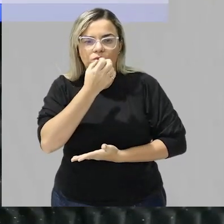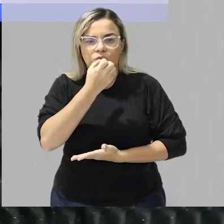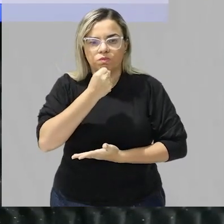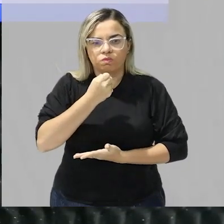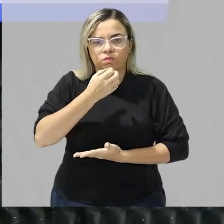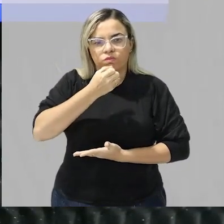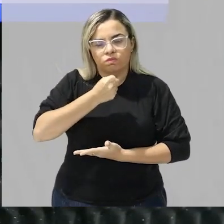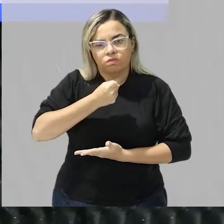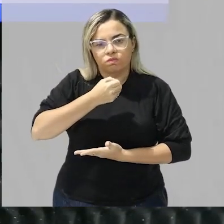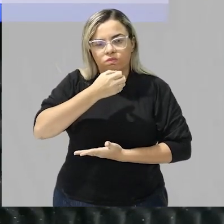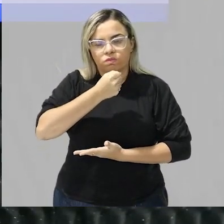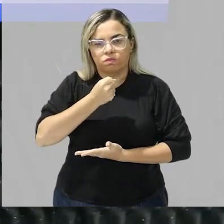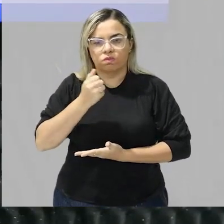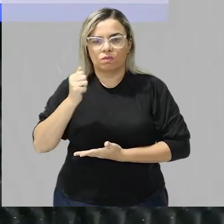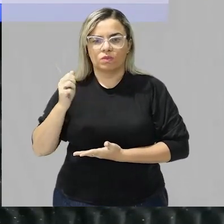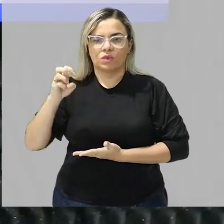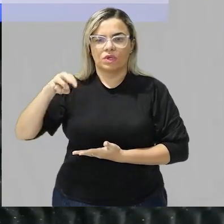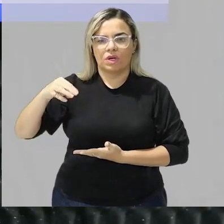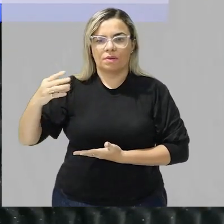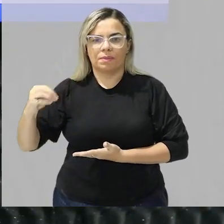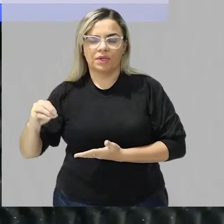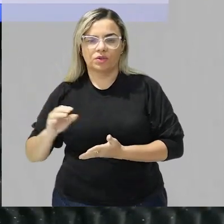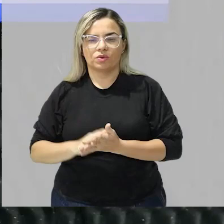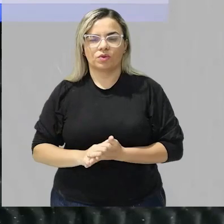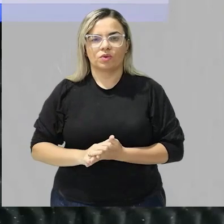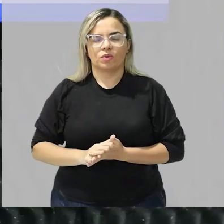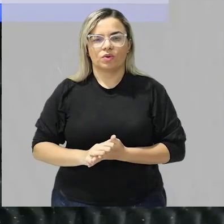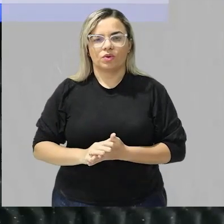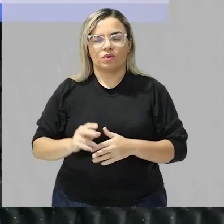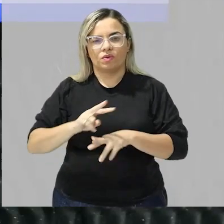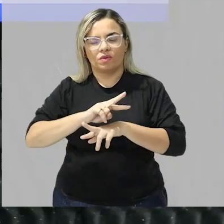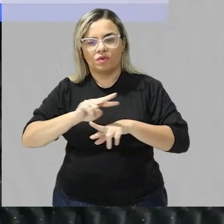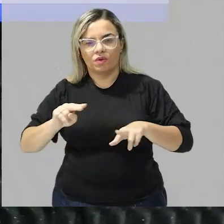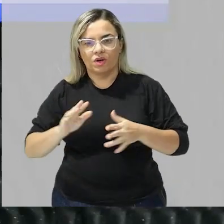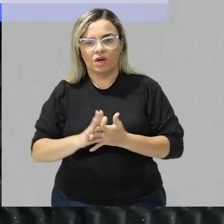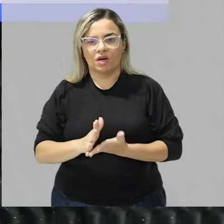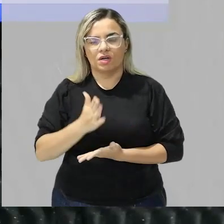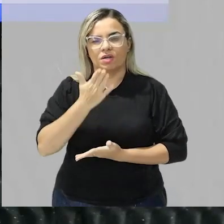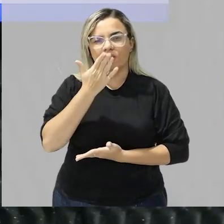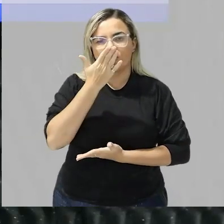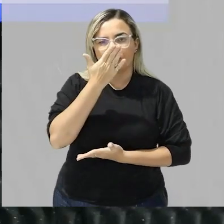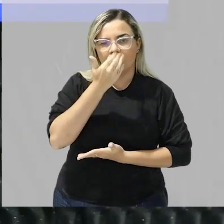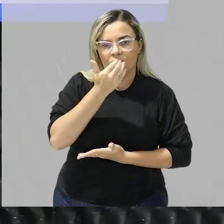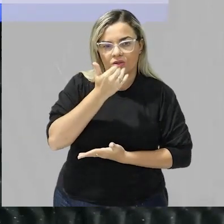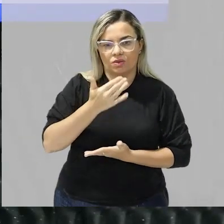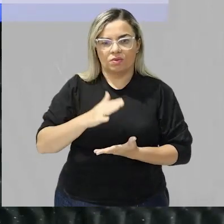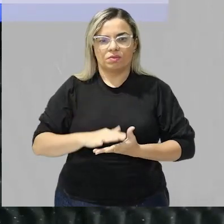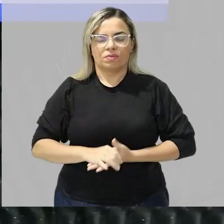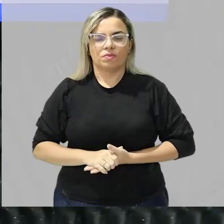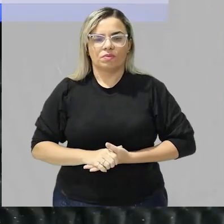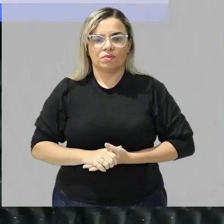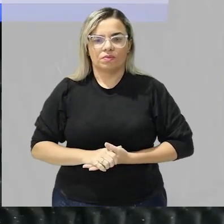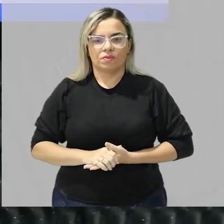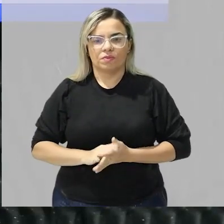digestão de amido tá a pitialina ela está presente na saliva a